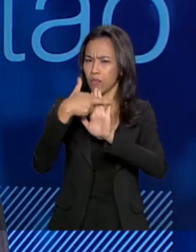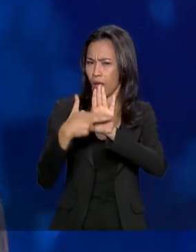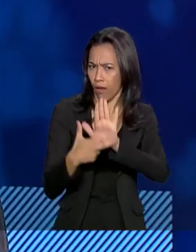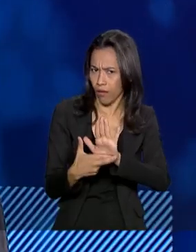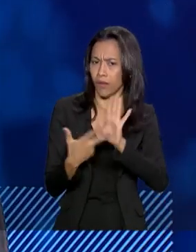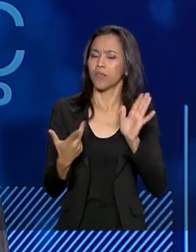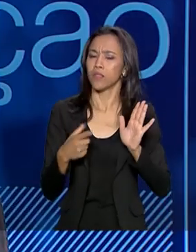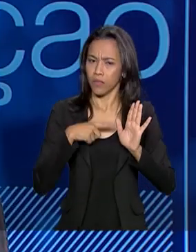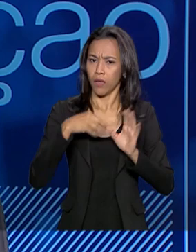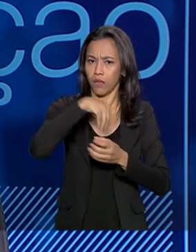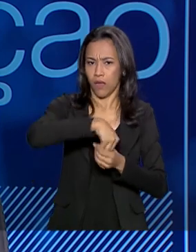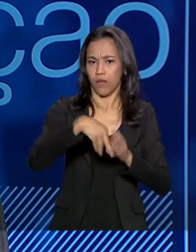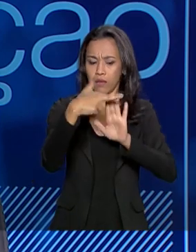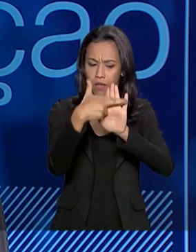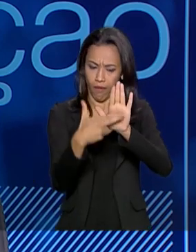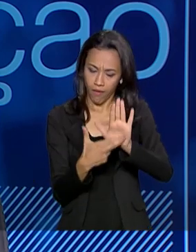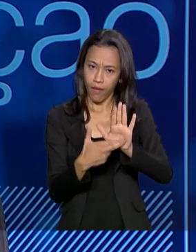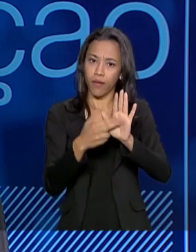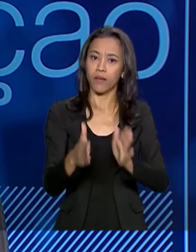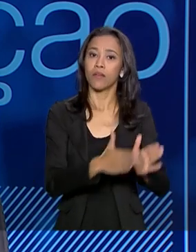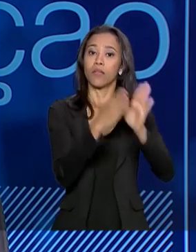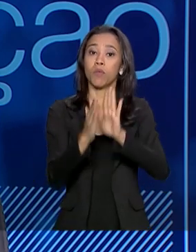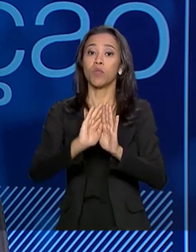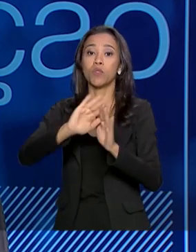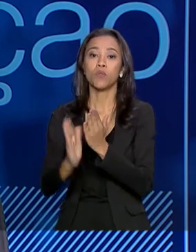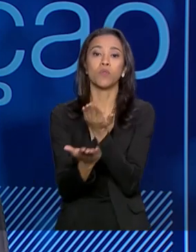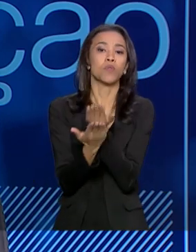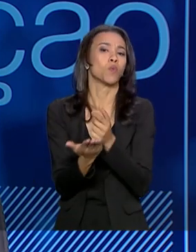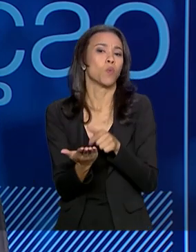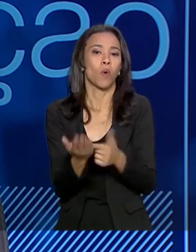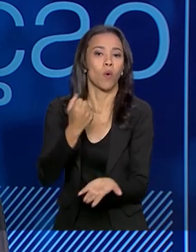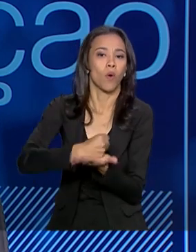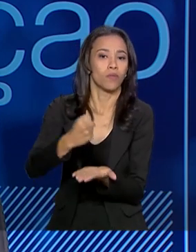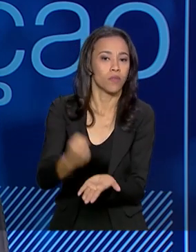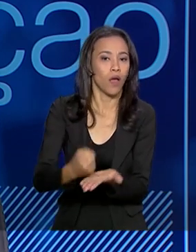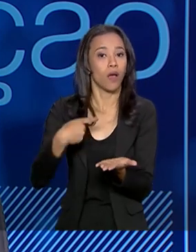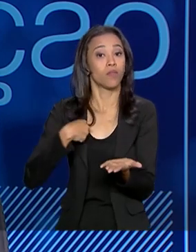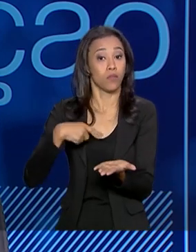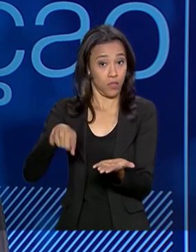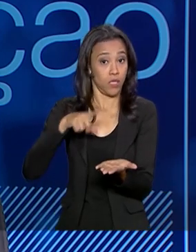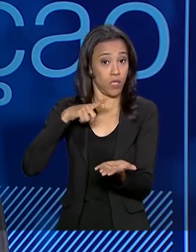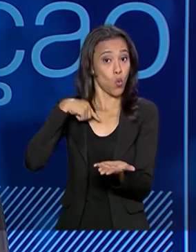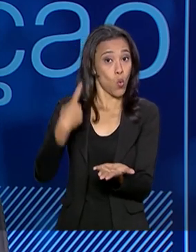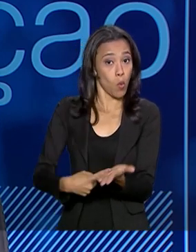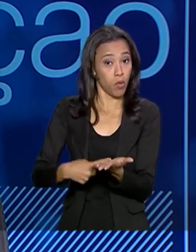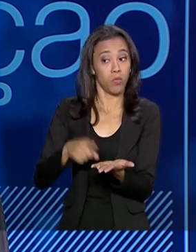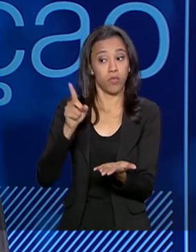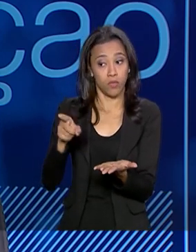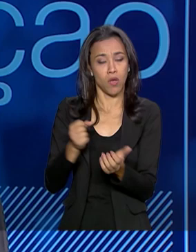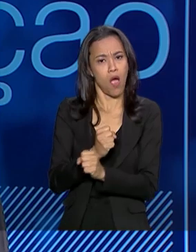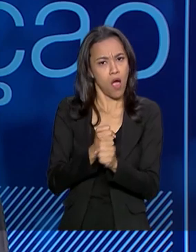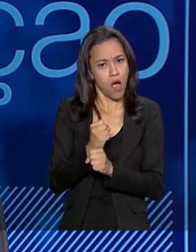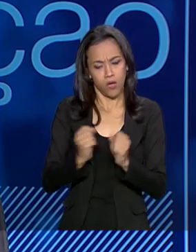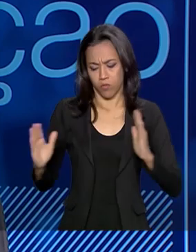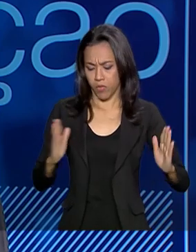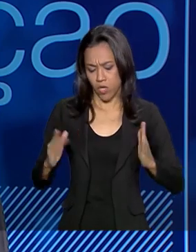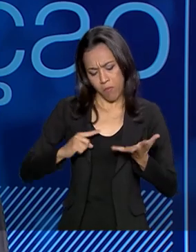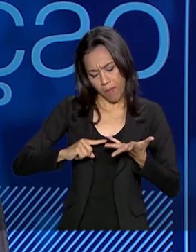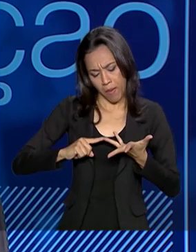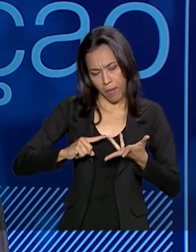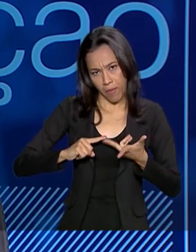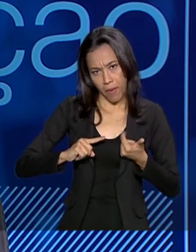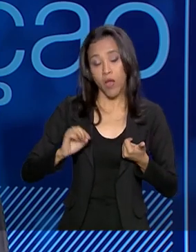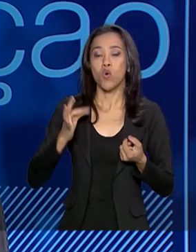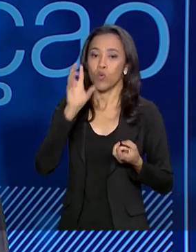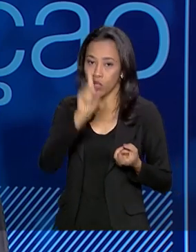edital vem com as regras, anexo a ele vem o contrato que traz todas as obrigações da concessionária ao longo dos anos, os direitos que